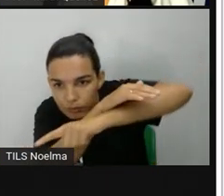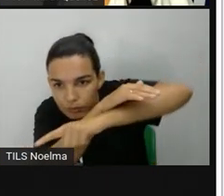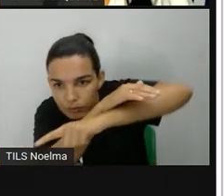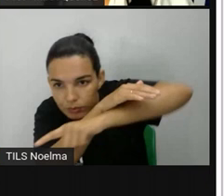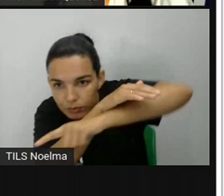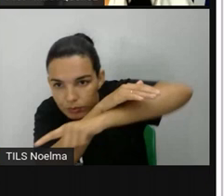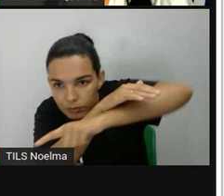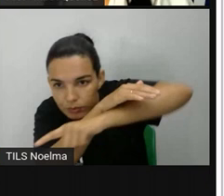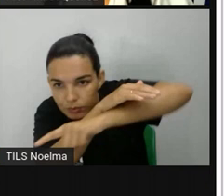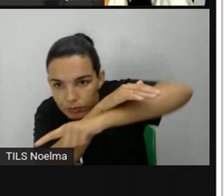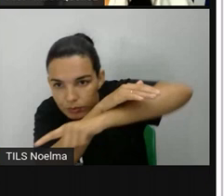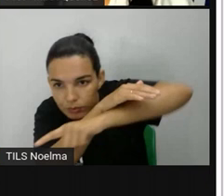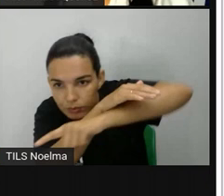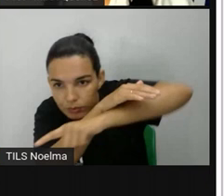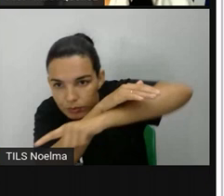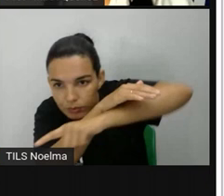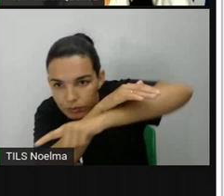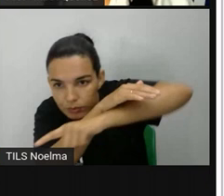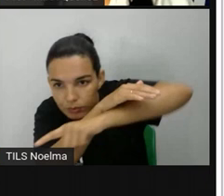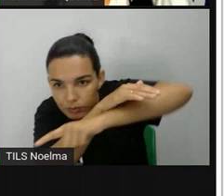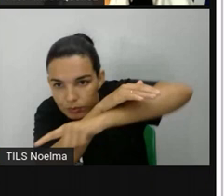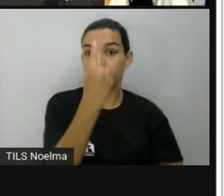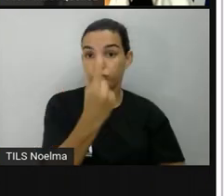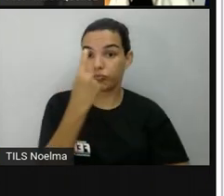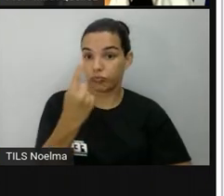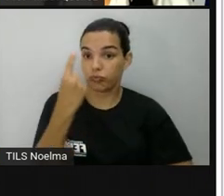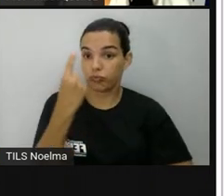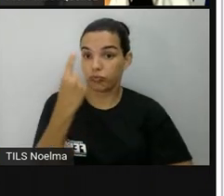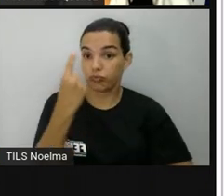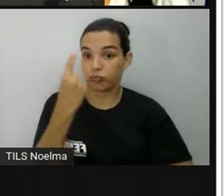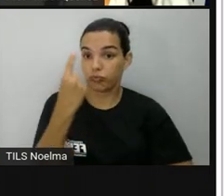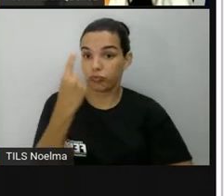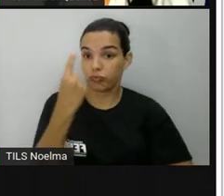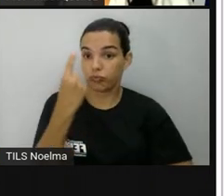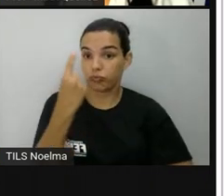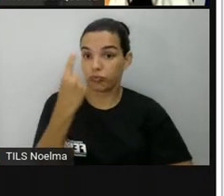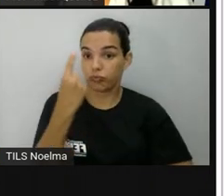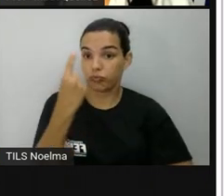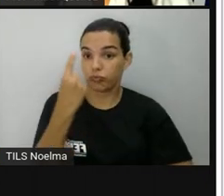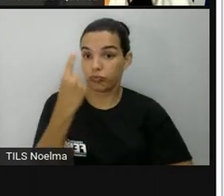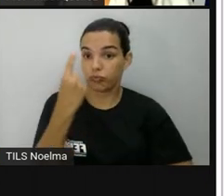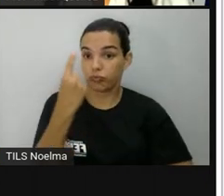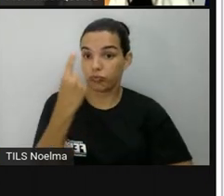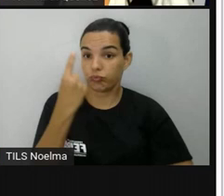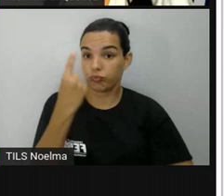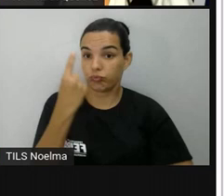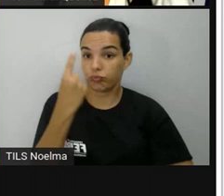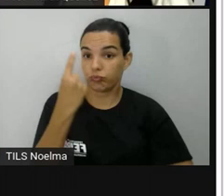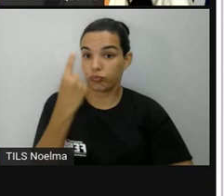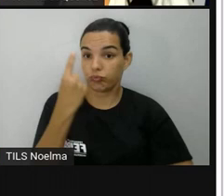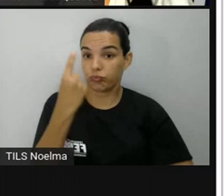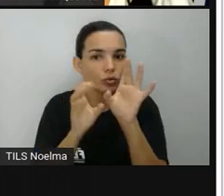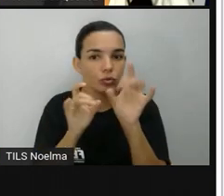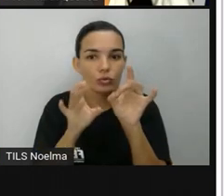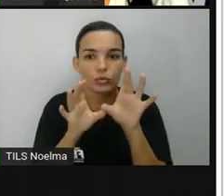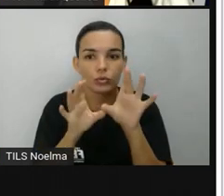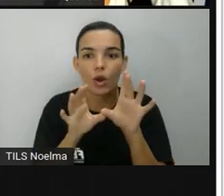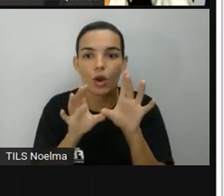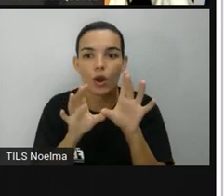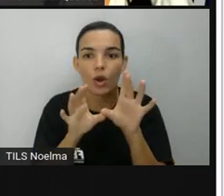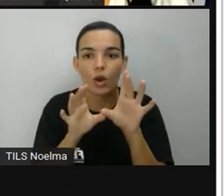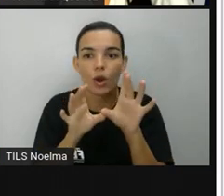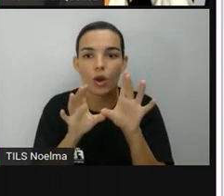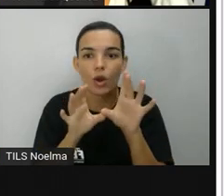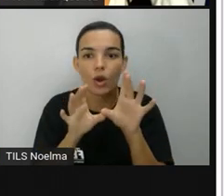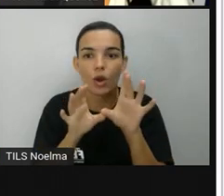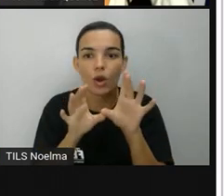quadradinho só, um submarino. Então, vocês vão colocar aí locais diferentes. Não é junto, não. Junto aqui são os encuraçados